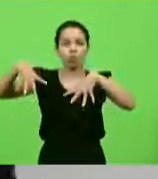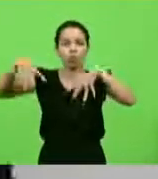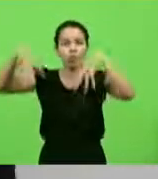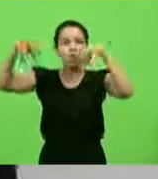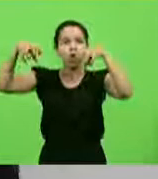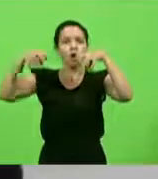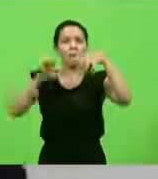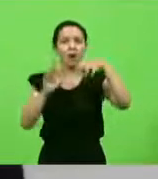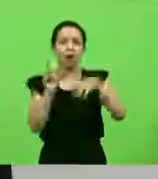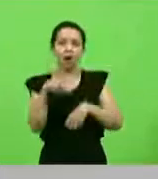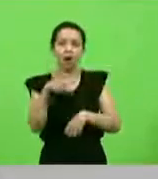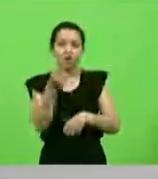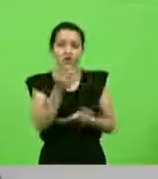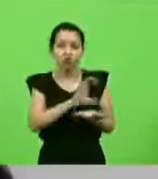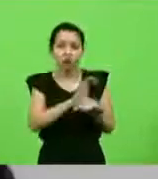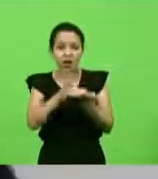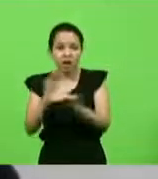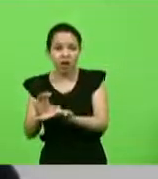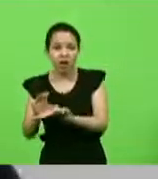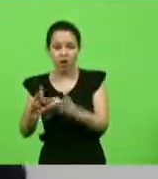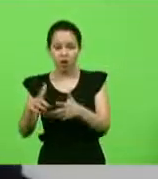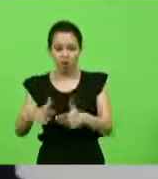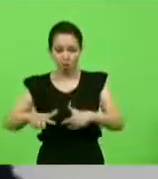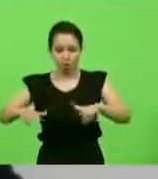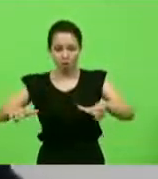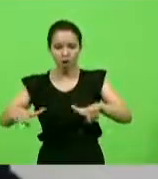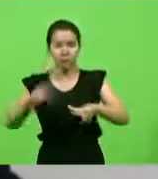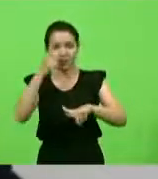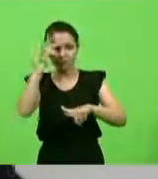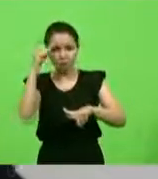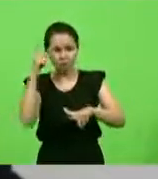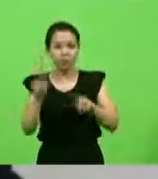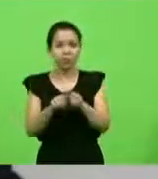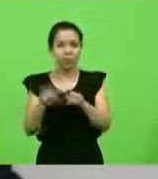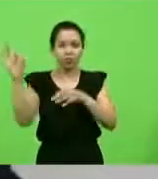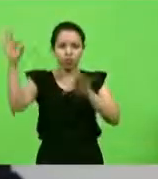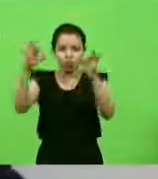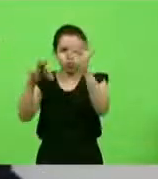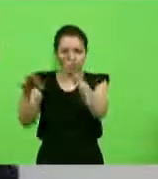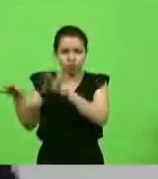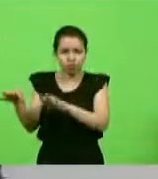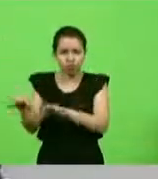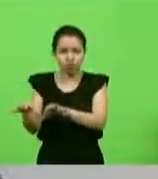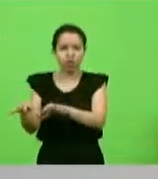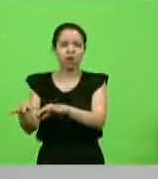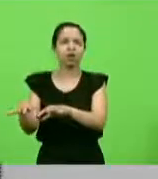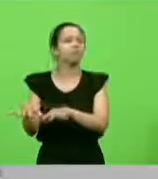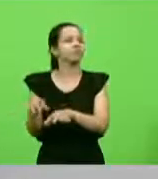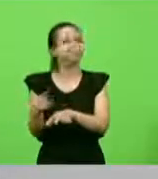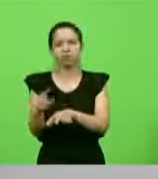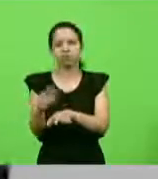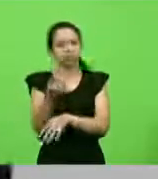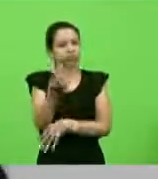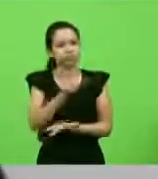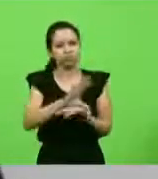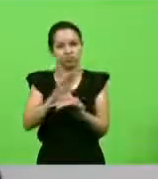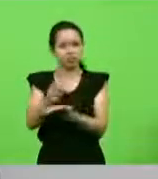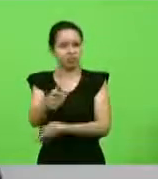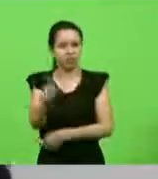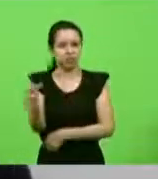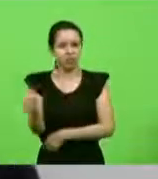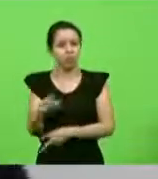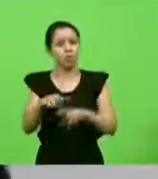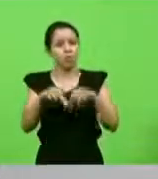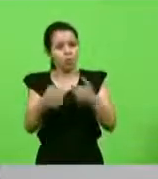créditos aos afetados pela seca e tampouco pela cigarrinha. Por isso, faço um apelo ao secretário da